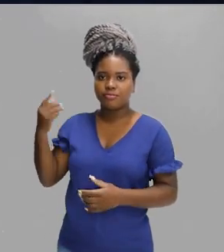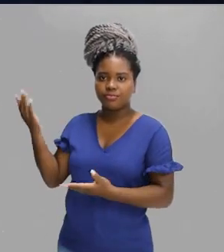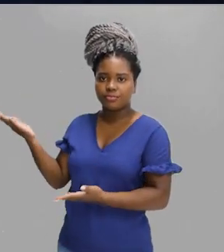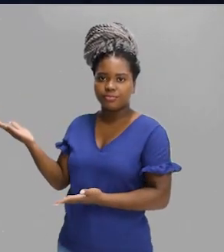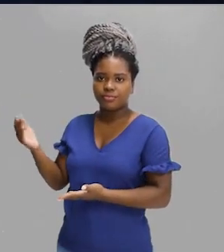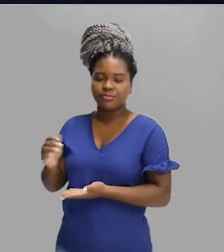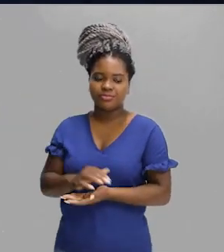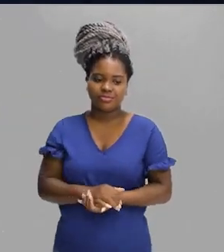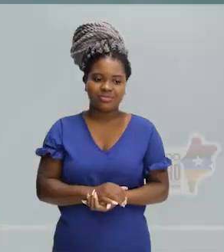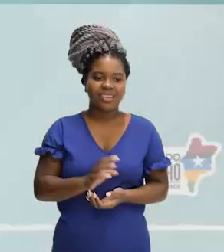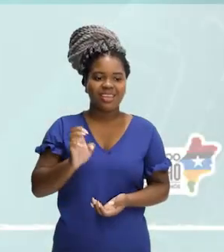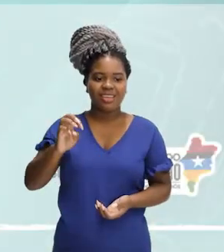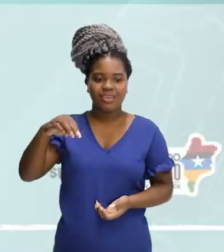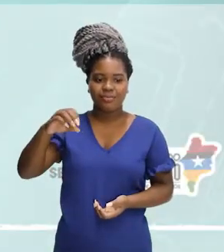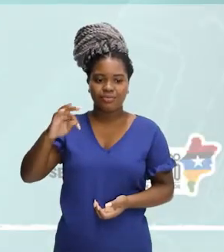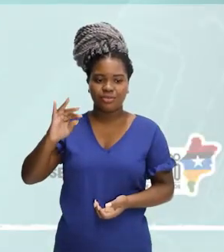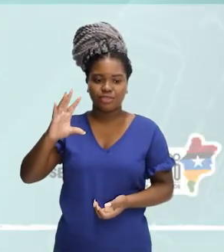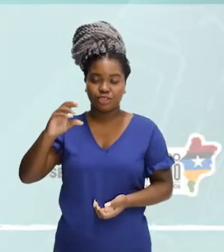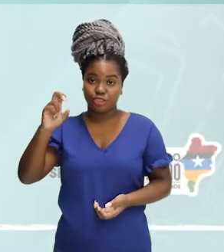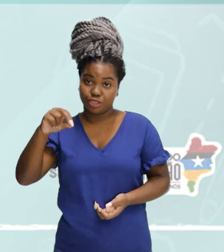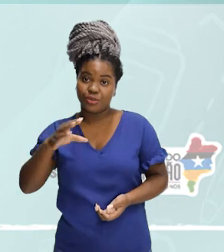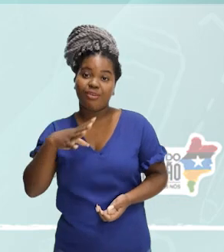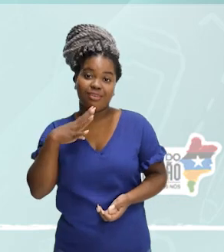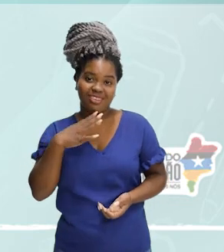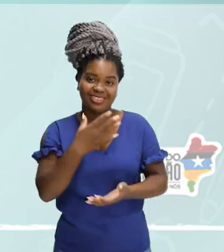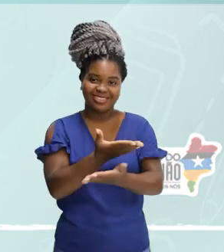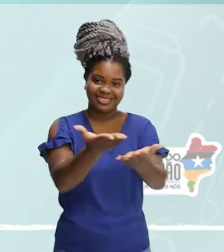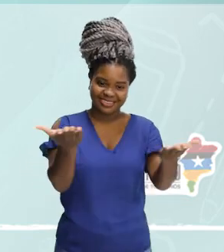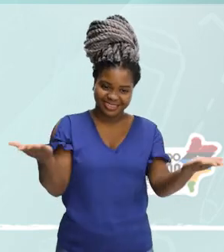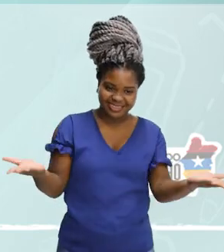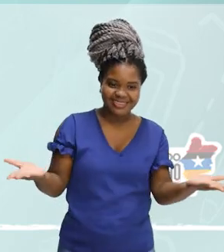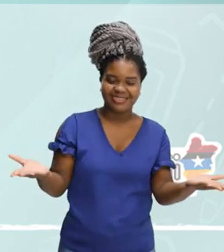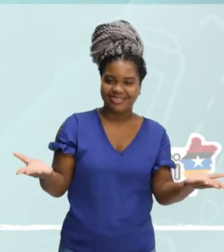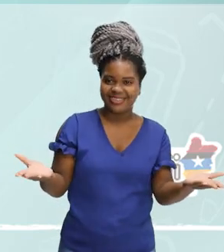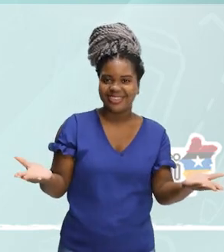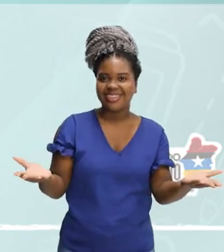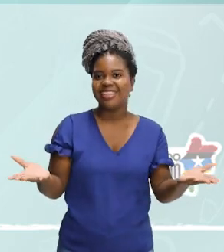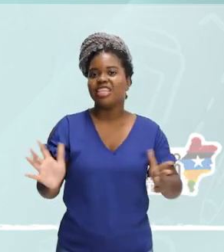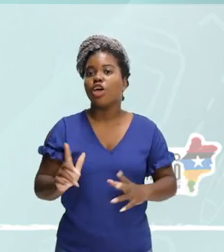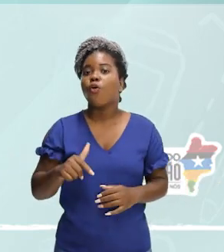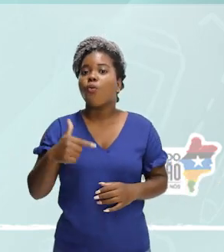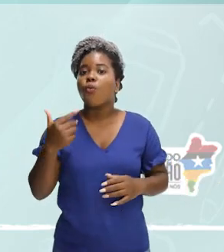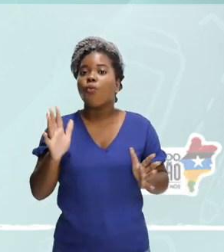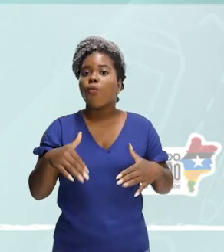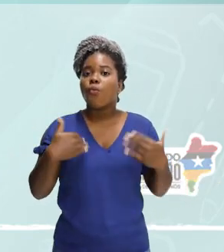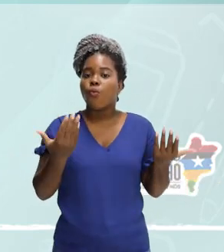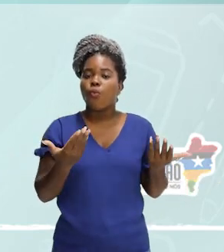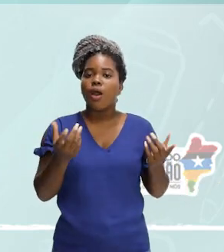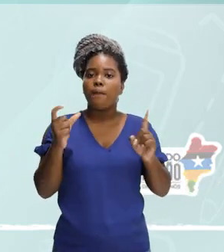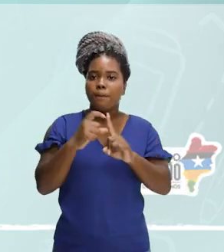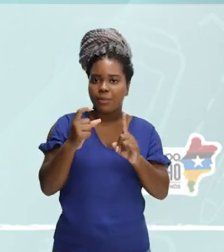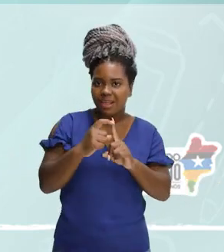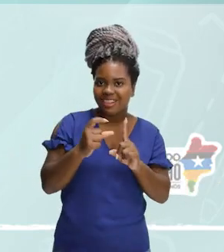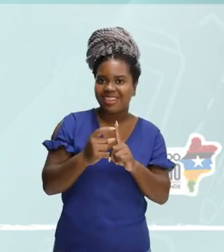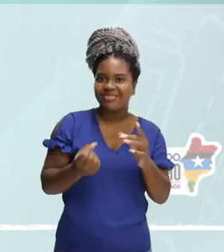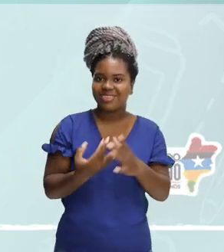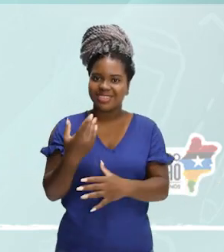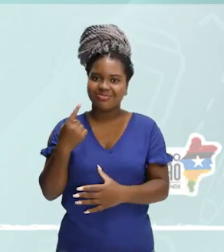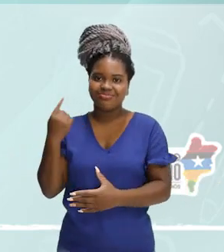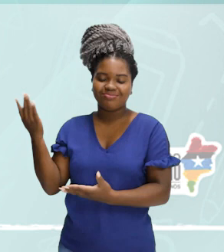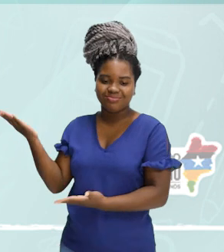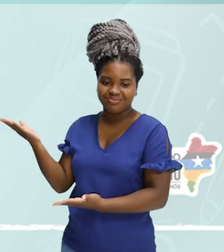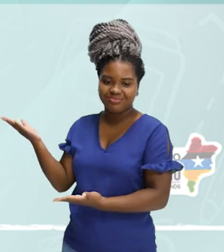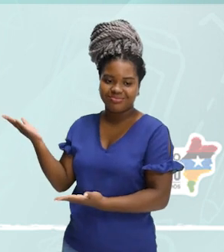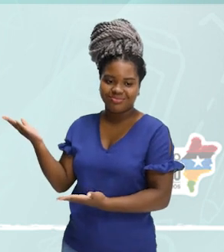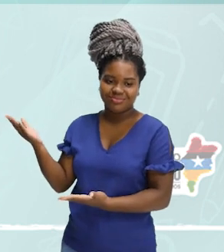Emoticon. Essa é bem conhecida de vocês. Emotion e icono. São iconos que significam emoção. Então, essa aqui tem muito a ver.